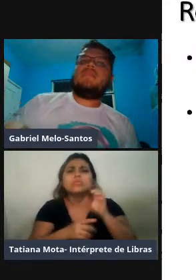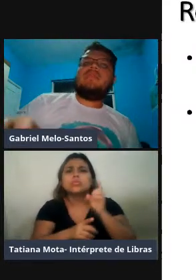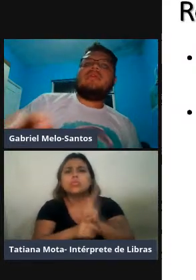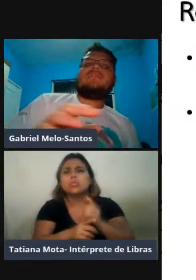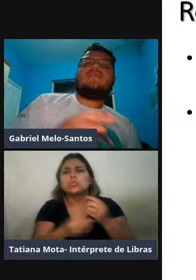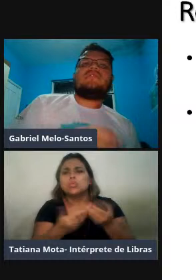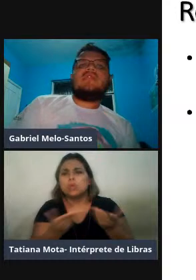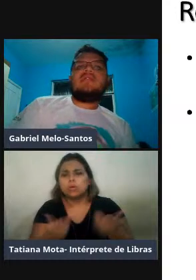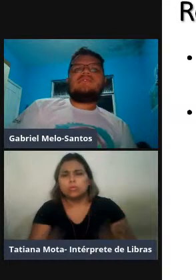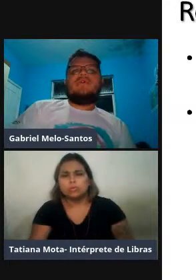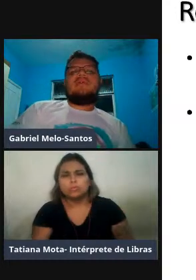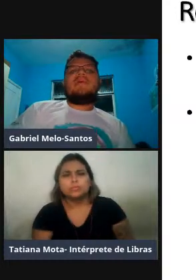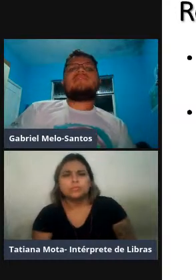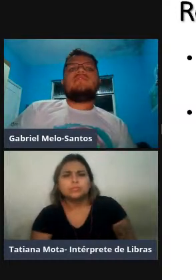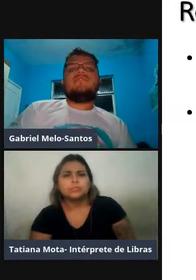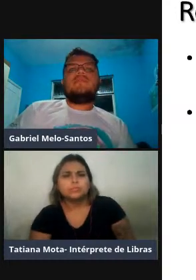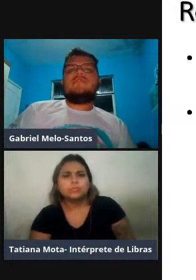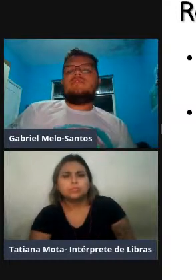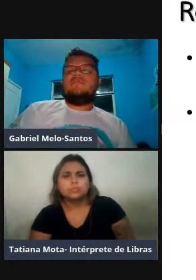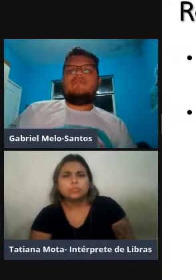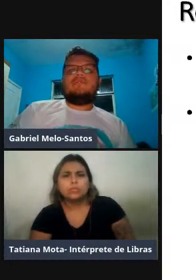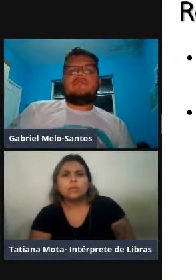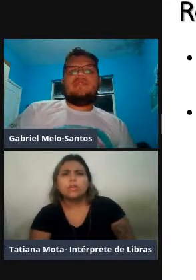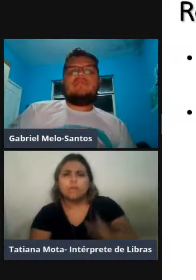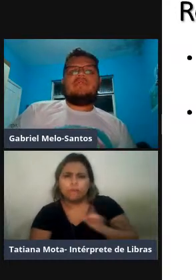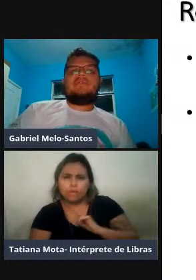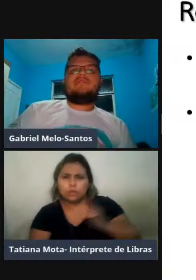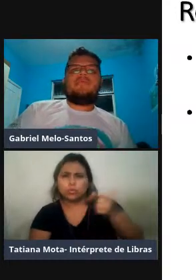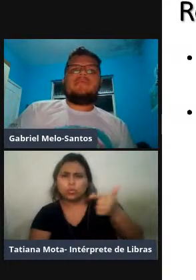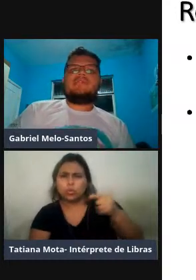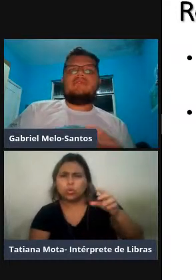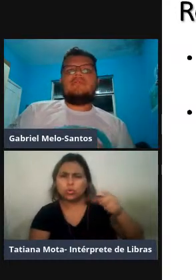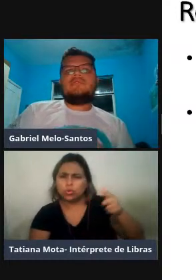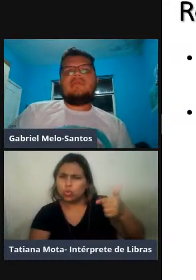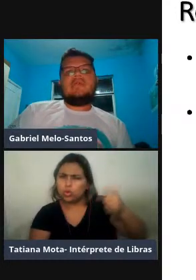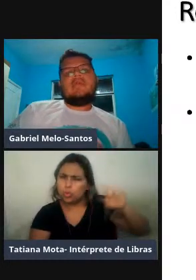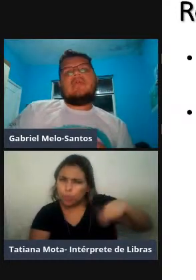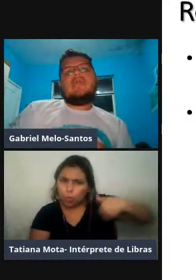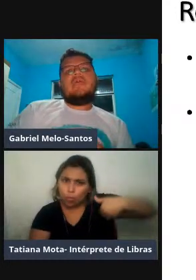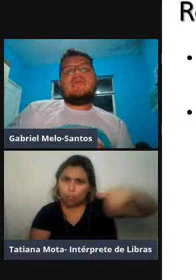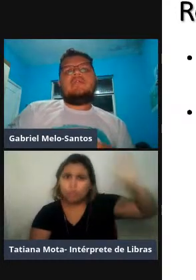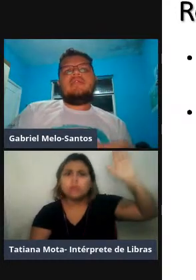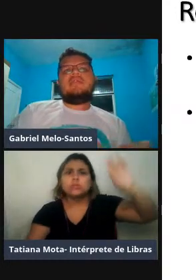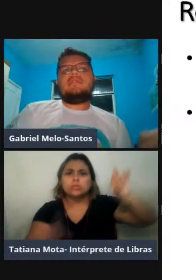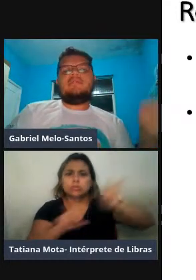do tipo. Então, gente analisou mais de 2 mil assovios dentro dessas populações.